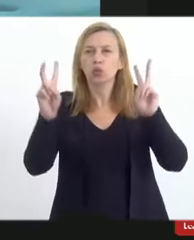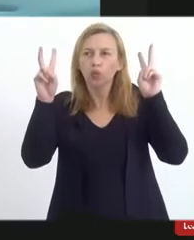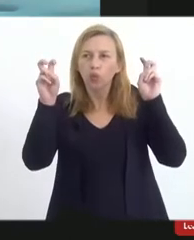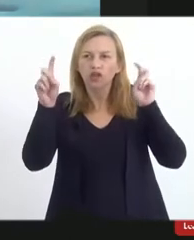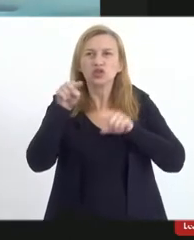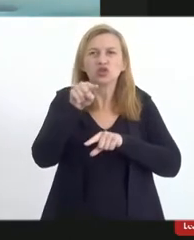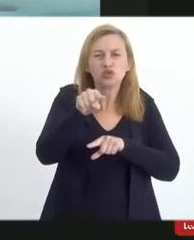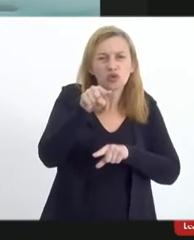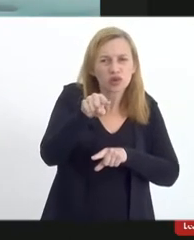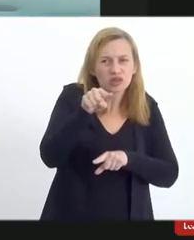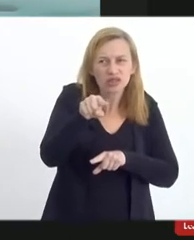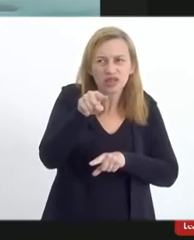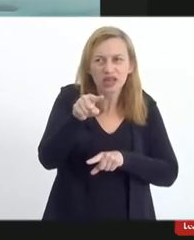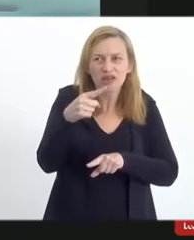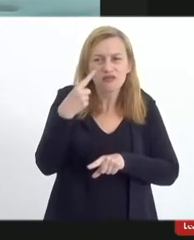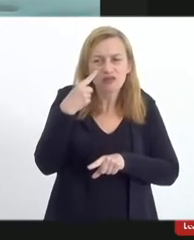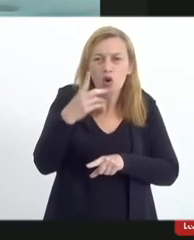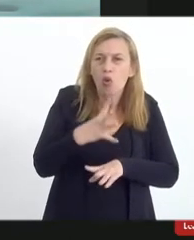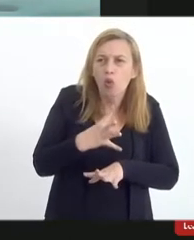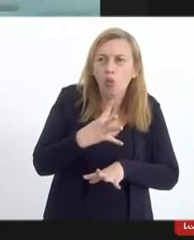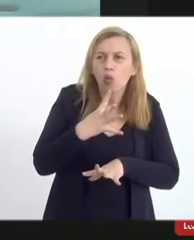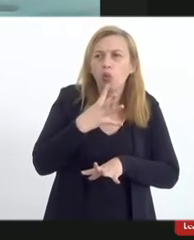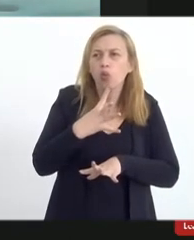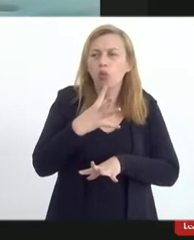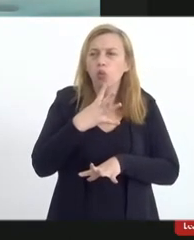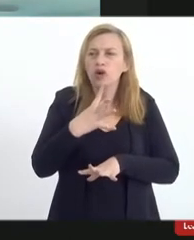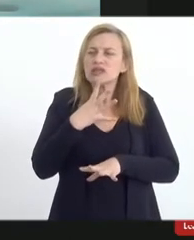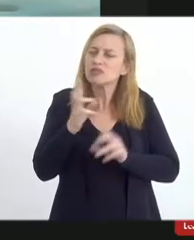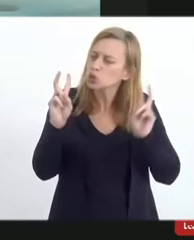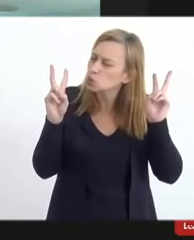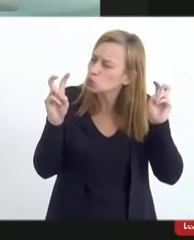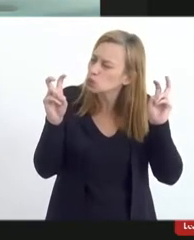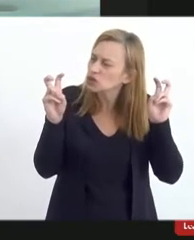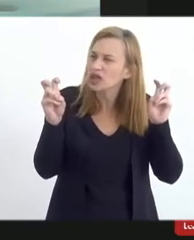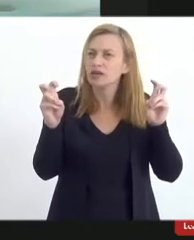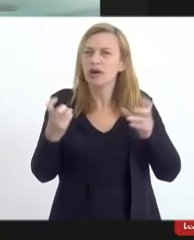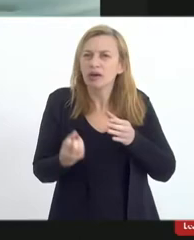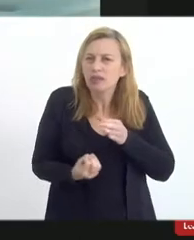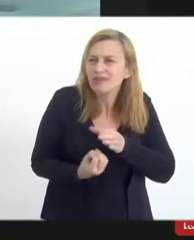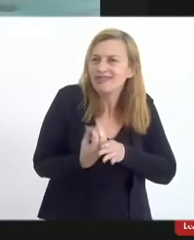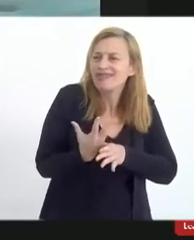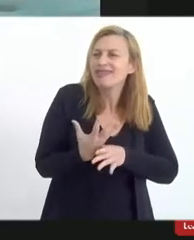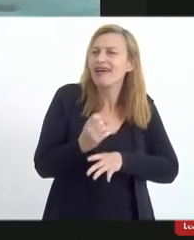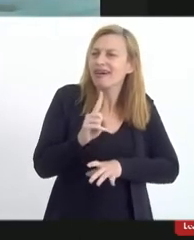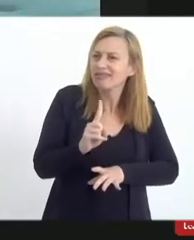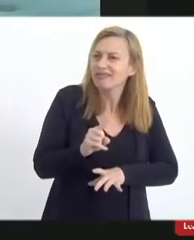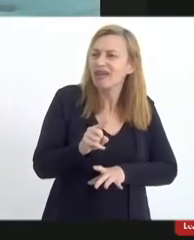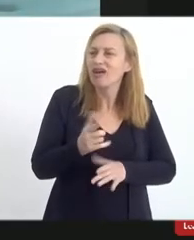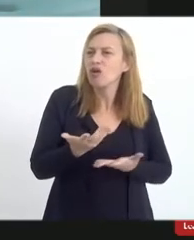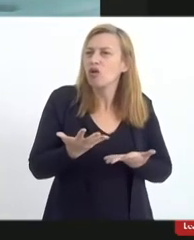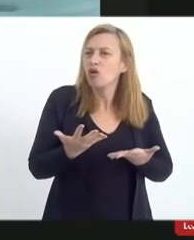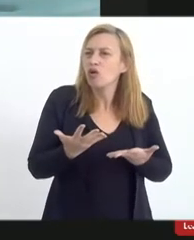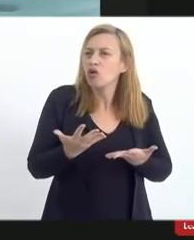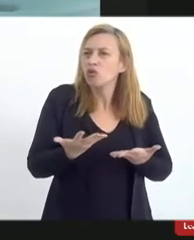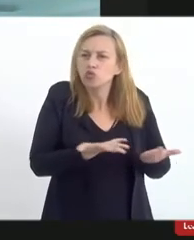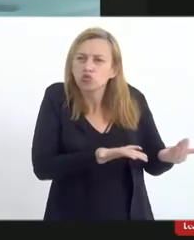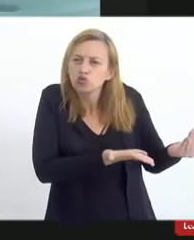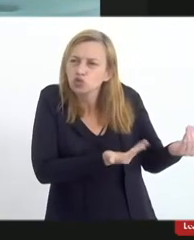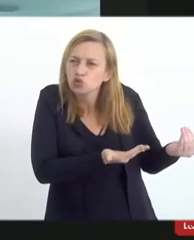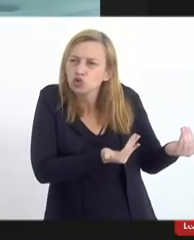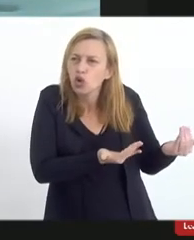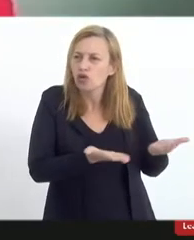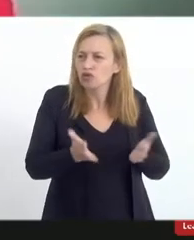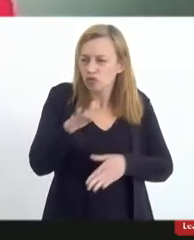você estabelecer um conhecimento desse tema para criar um jovem, uma